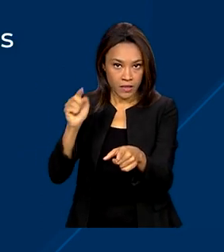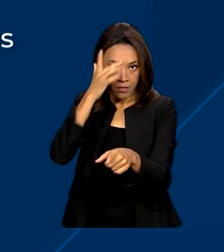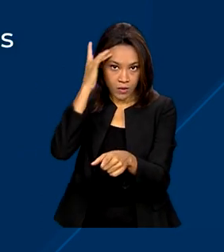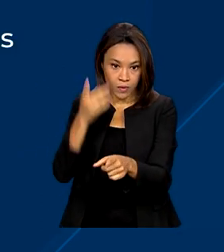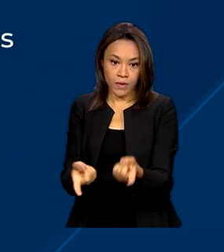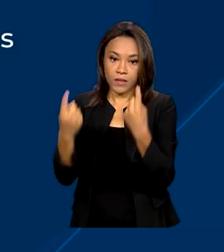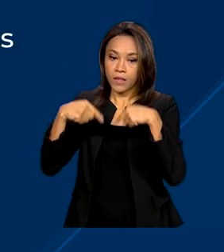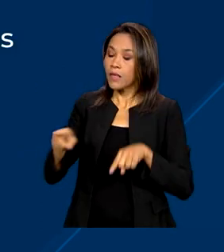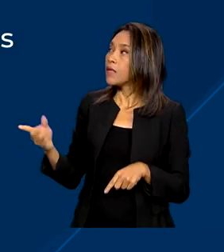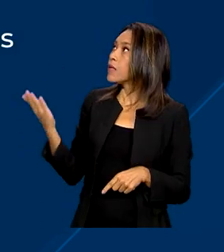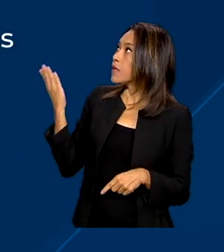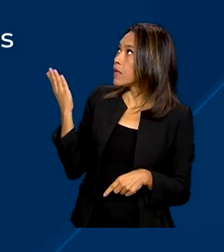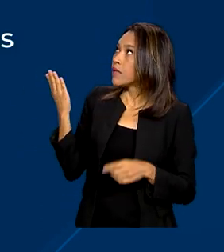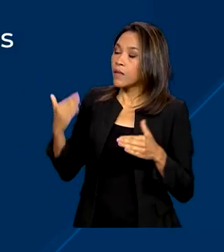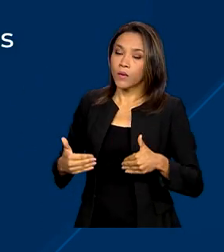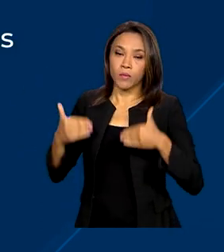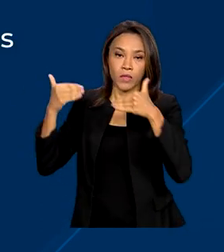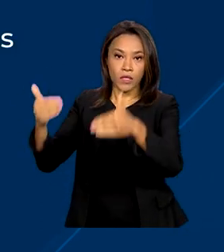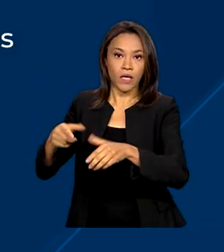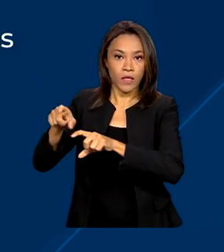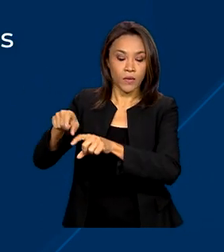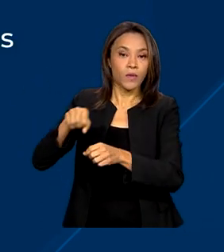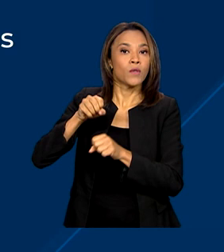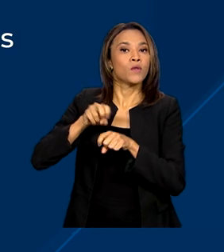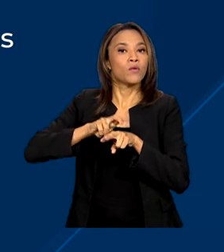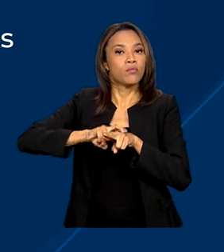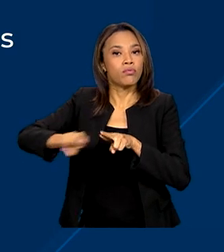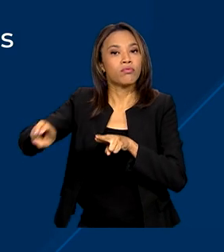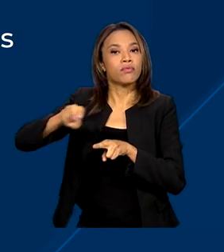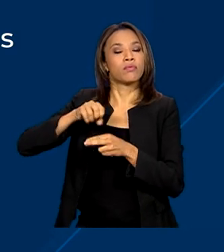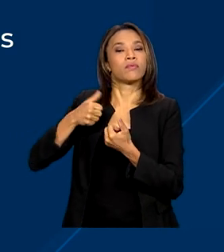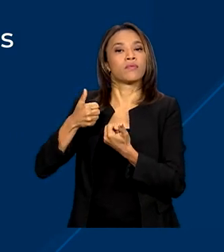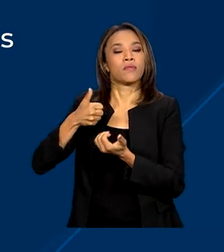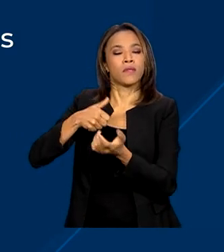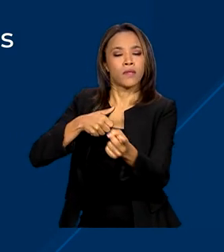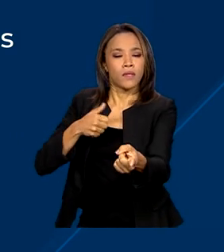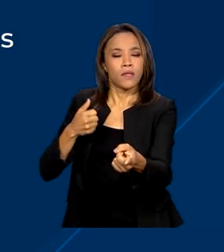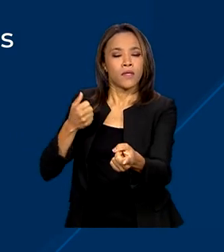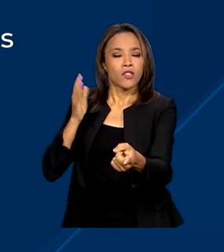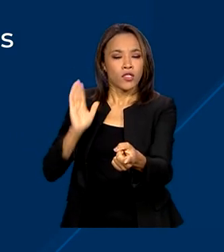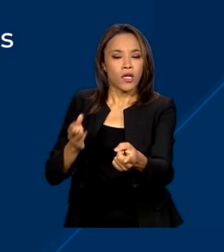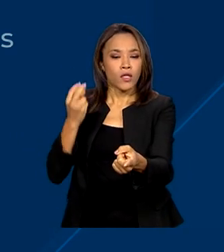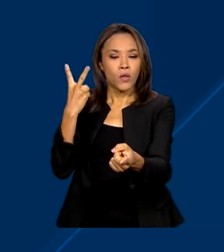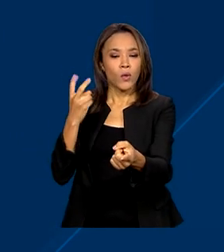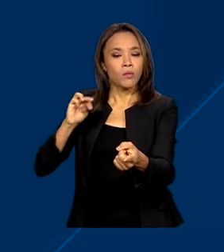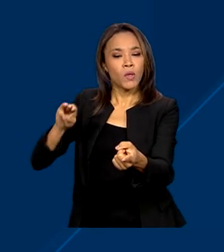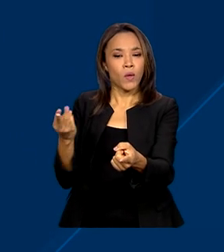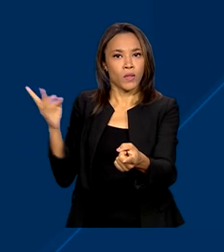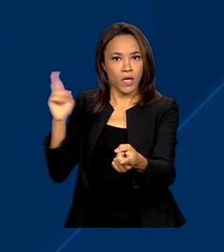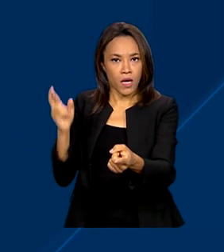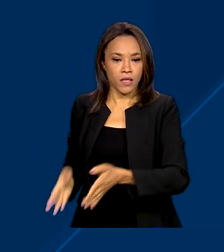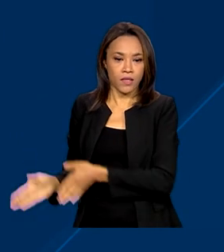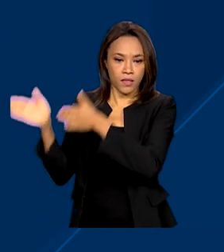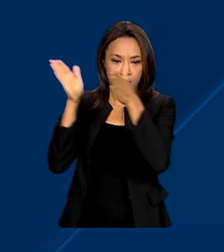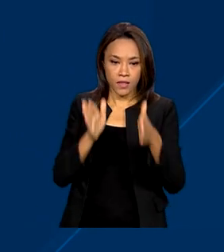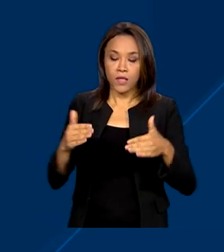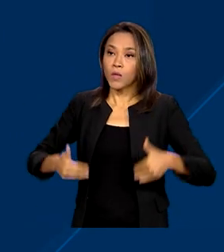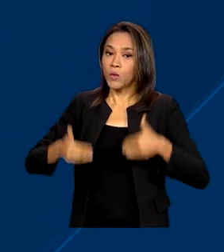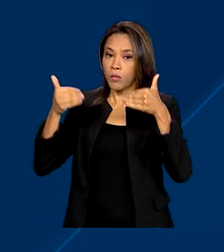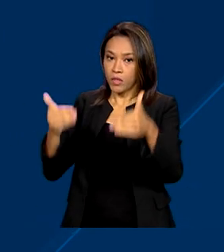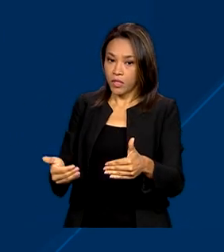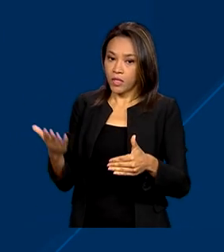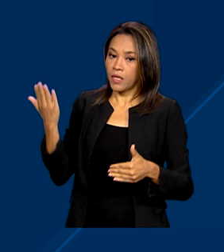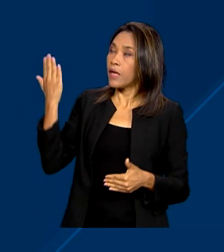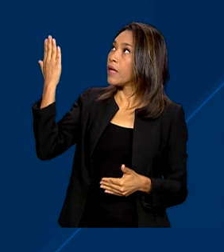Ministério dos Portos e Aeroportos anunciou a liberação de R$ 2 milhões. O Ministério do Planejamento e